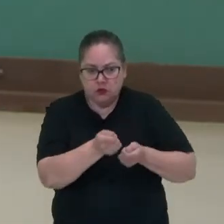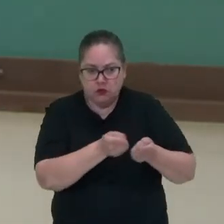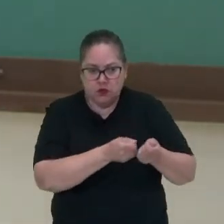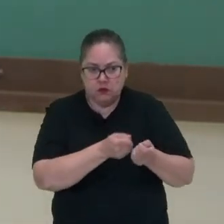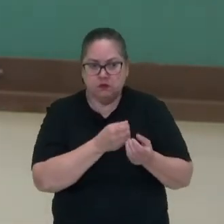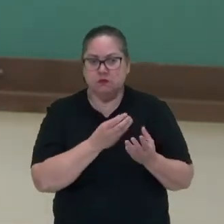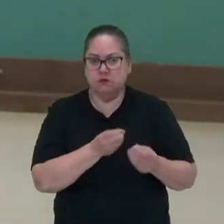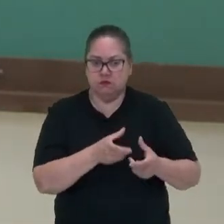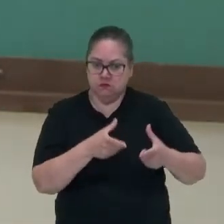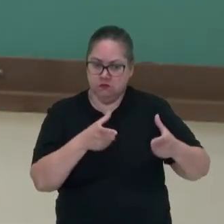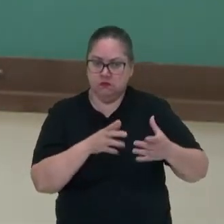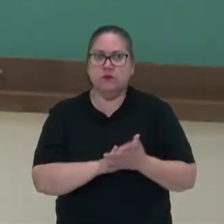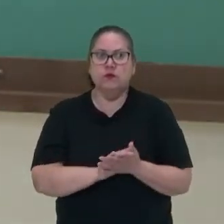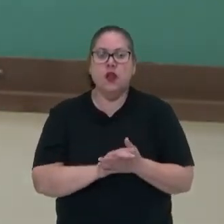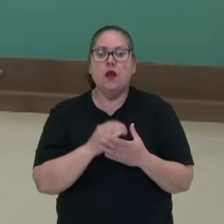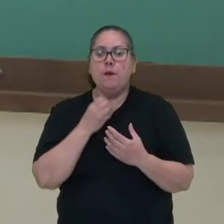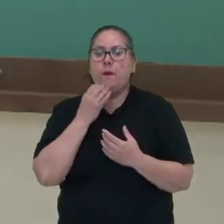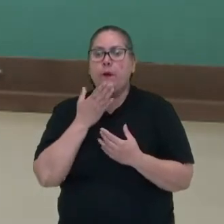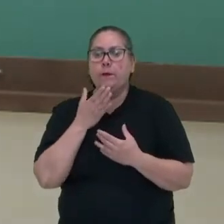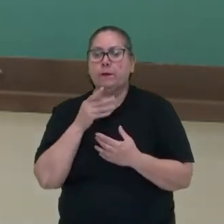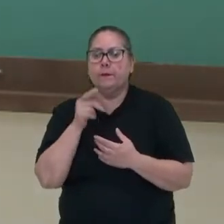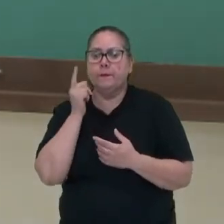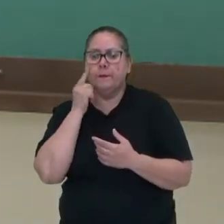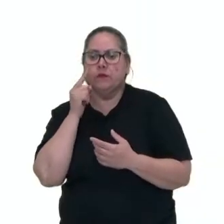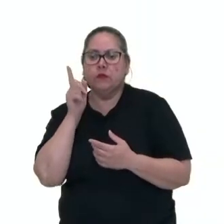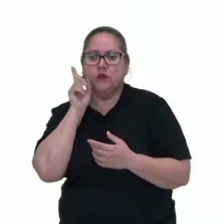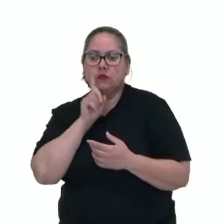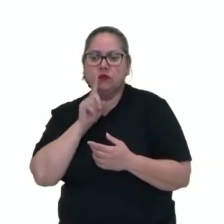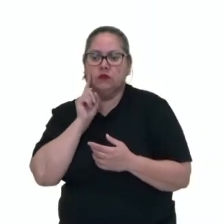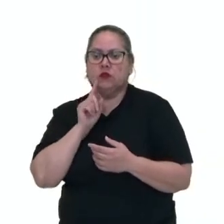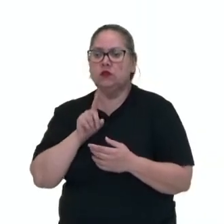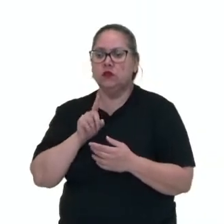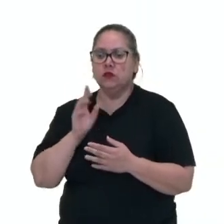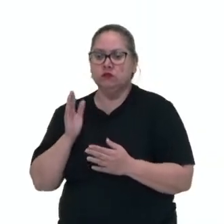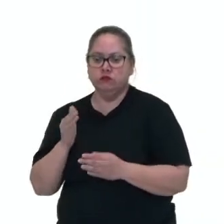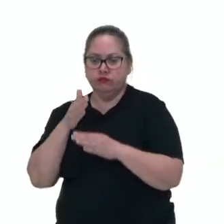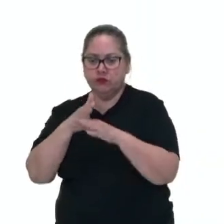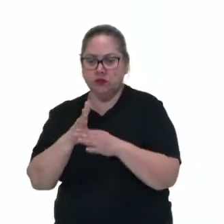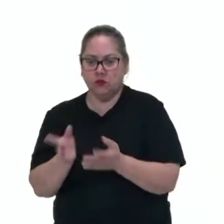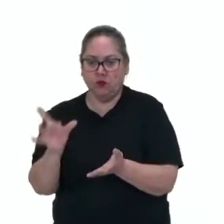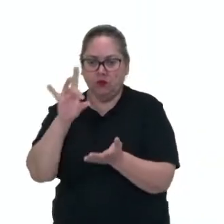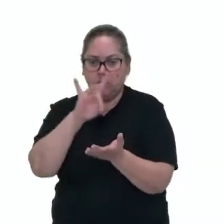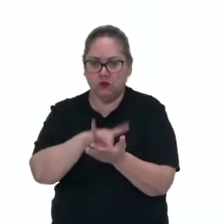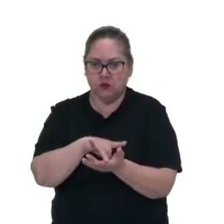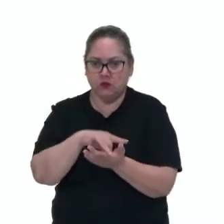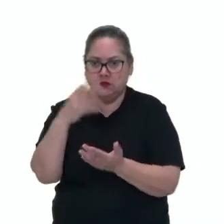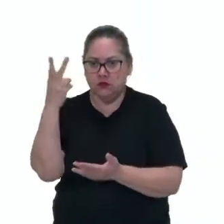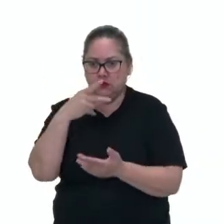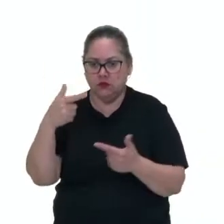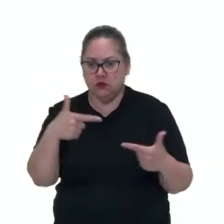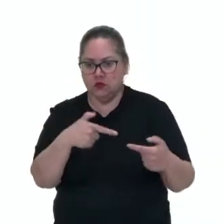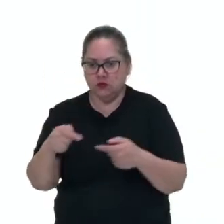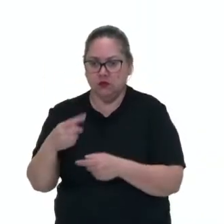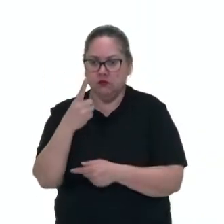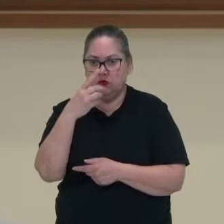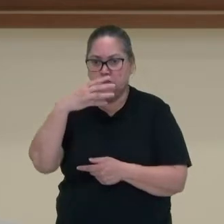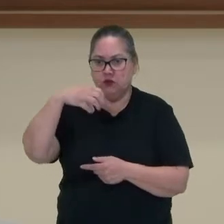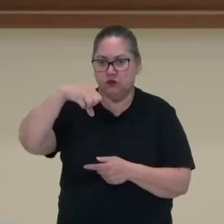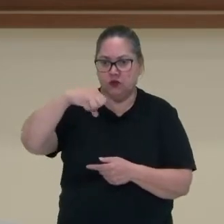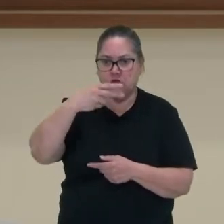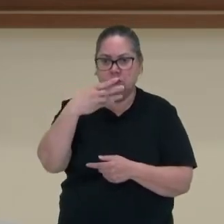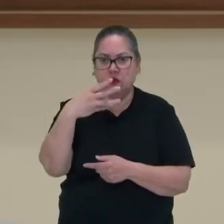bastante grandes. Bom, vamos ver que os Estados Unidos, eles vão entrar oficialmente na Segunda Guerra Mundial, em 1941,